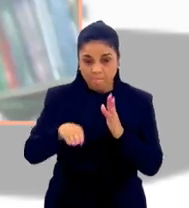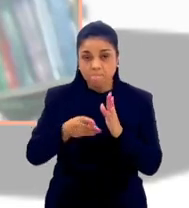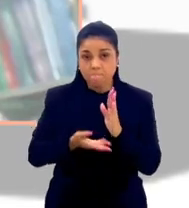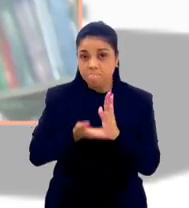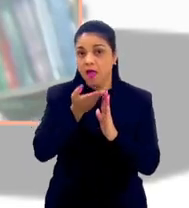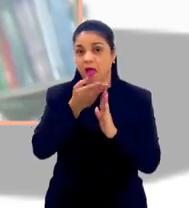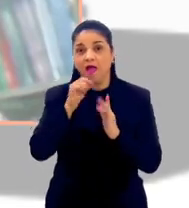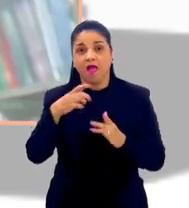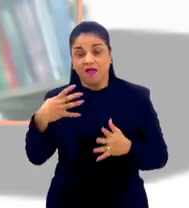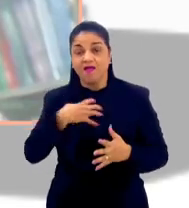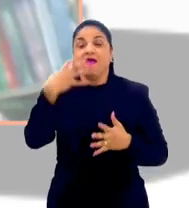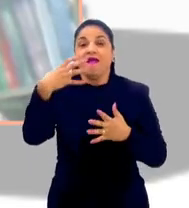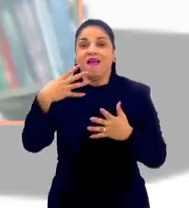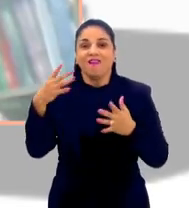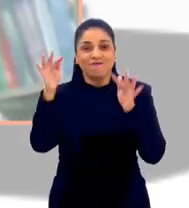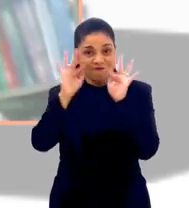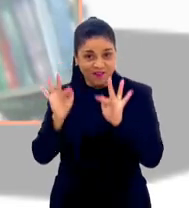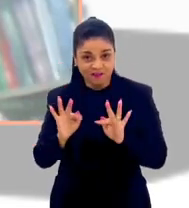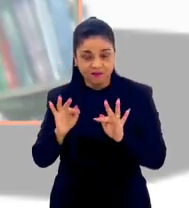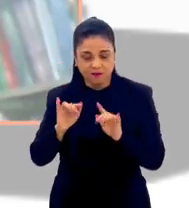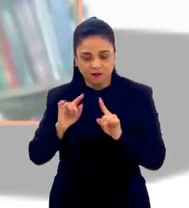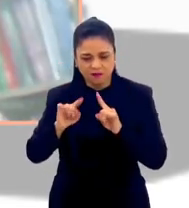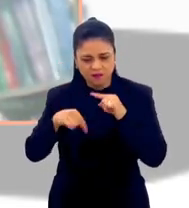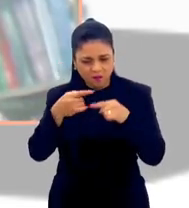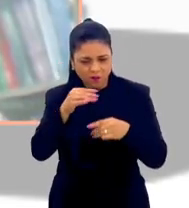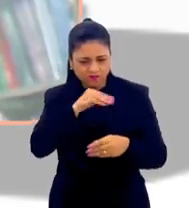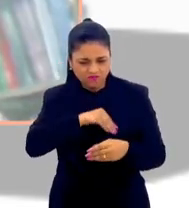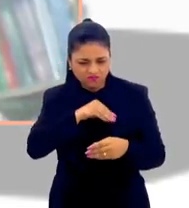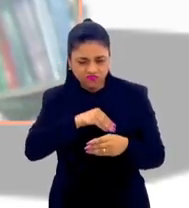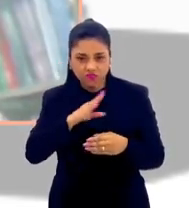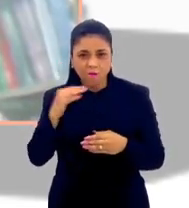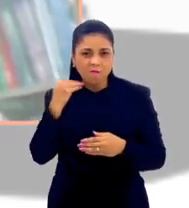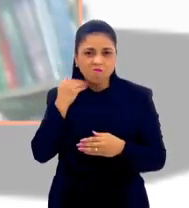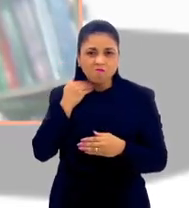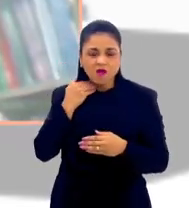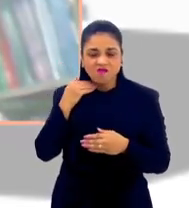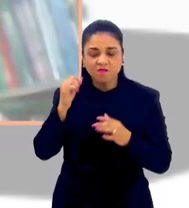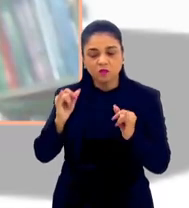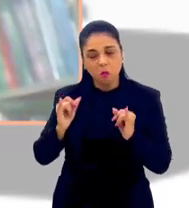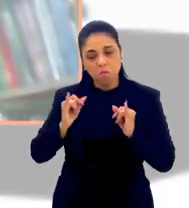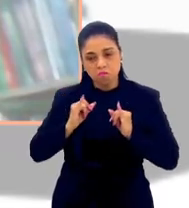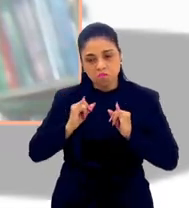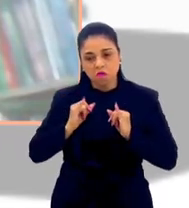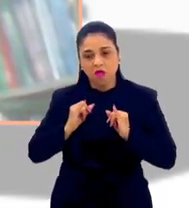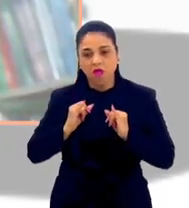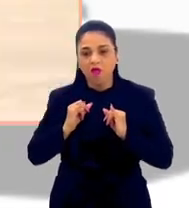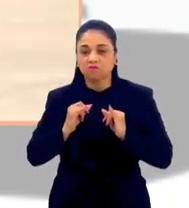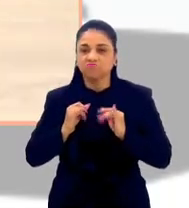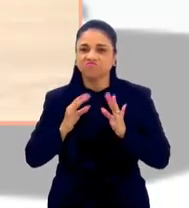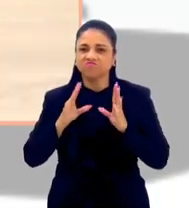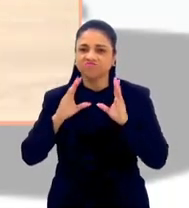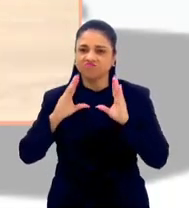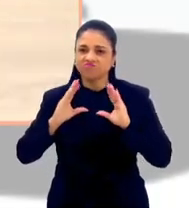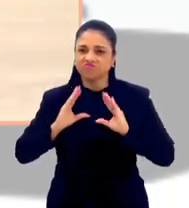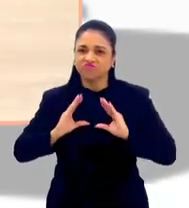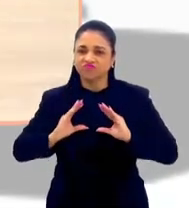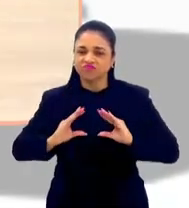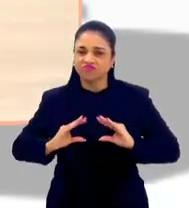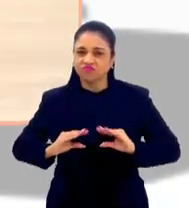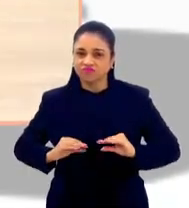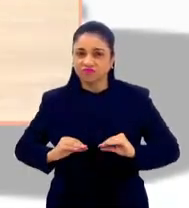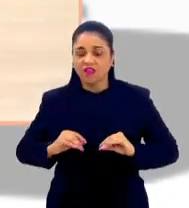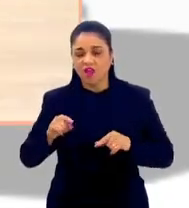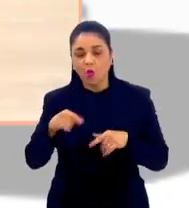mas depois aquele aumento já cai na conta, a pessoa já se acomoda e aquilo já não tem a mesma representatividade. O ser humano se